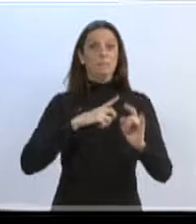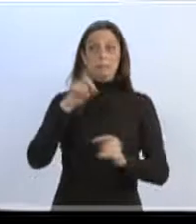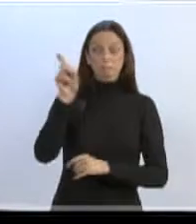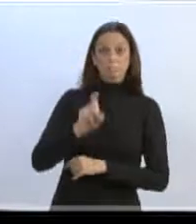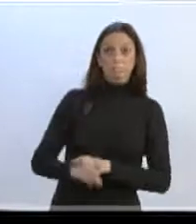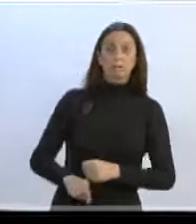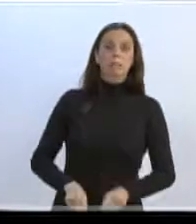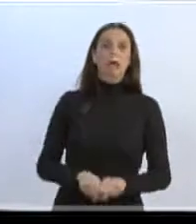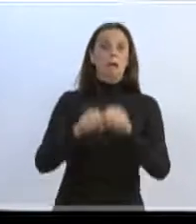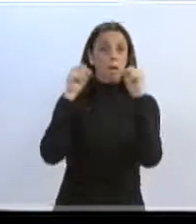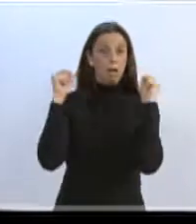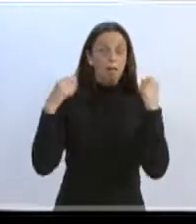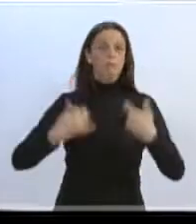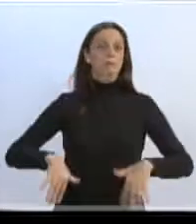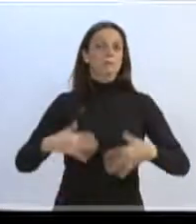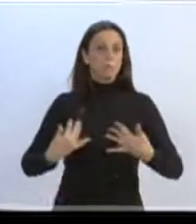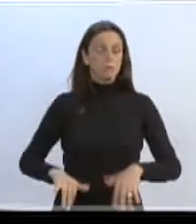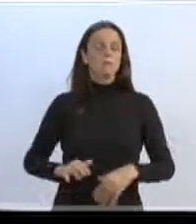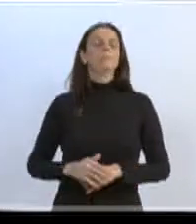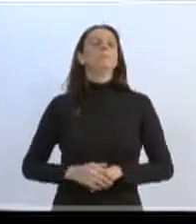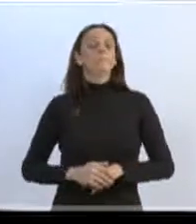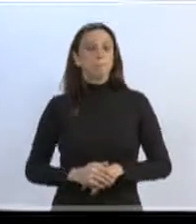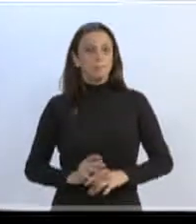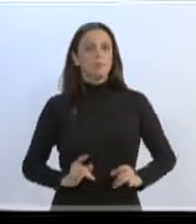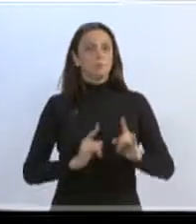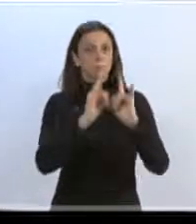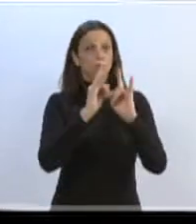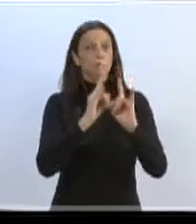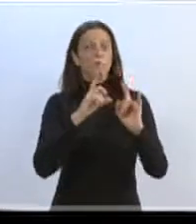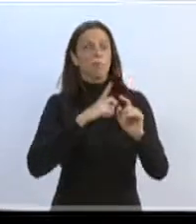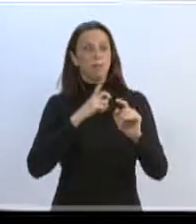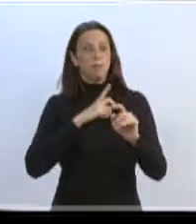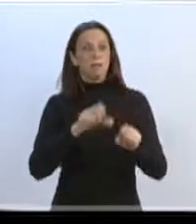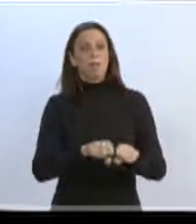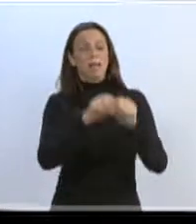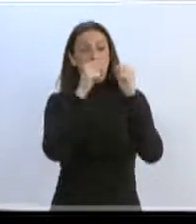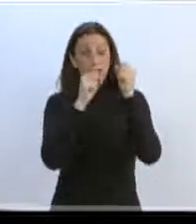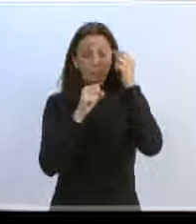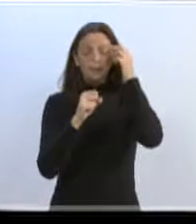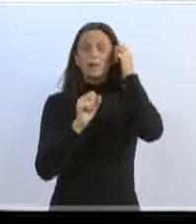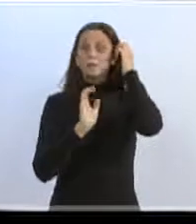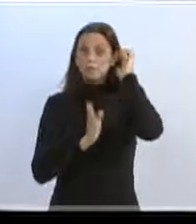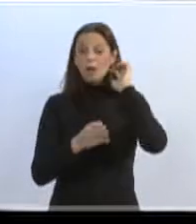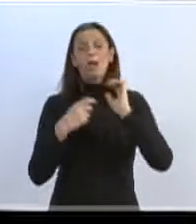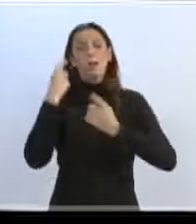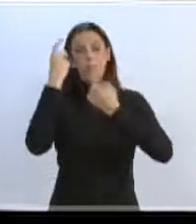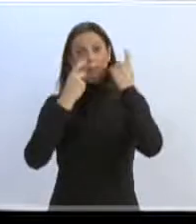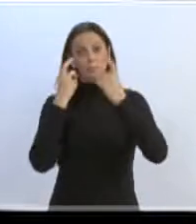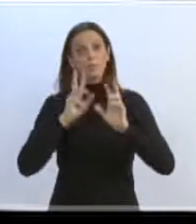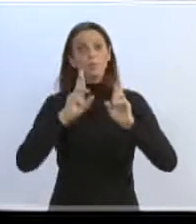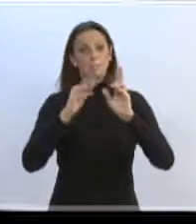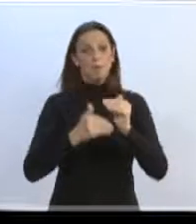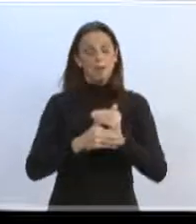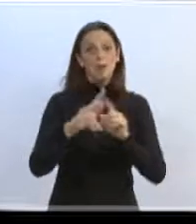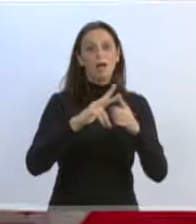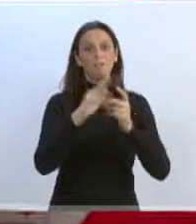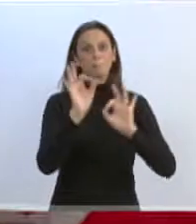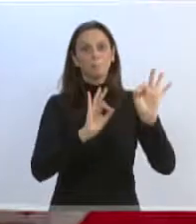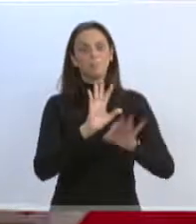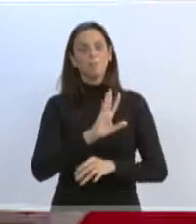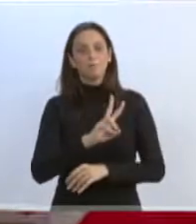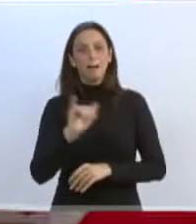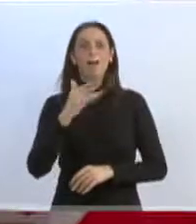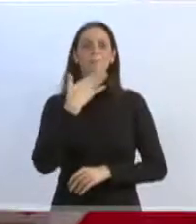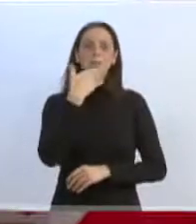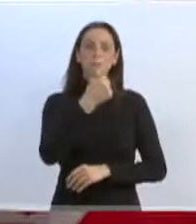infelizmente surgiram logo após a construção daquele prédio, infelizmente sempre foram motivo de preocupação, que esperamos agora deixar de ser. No Sei Arno